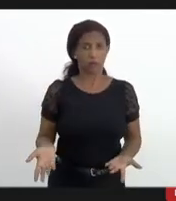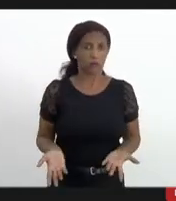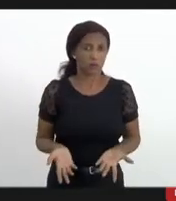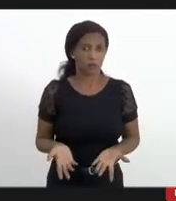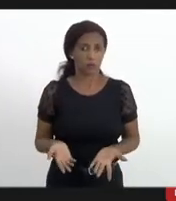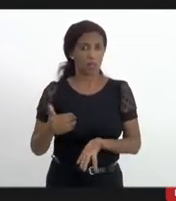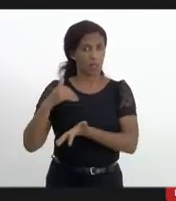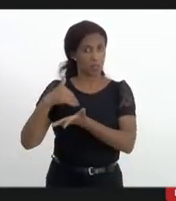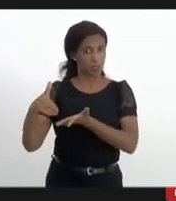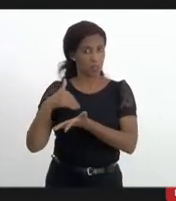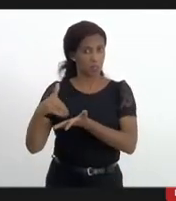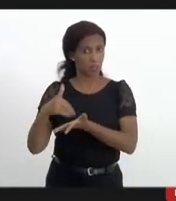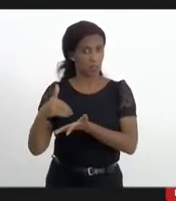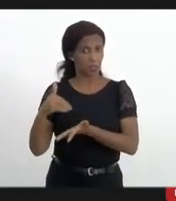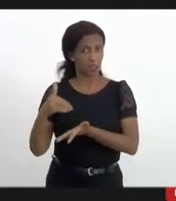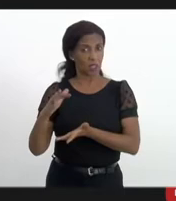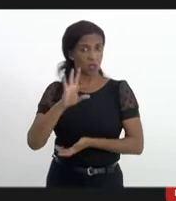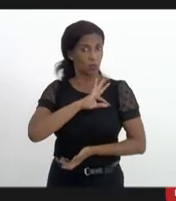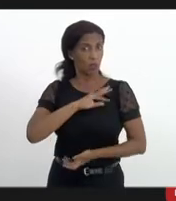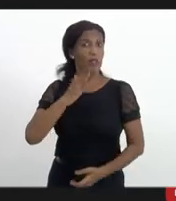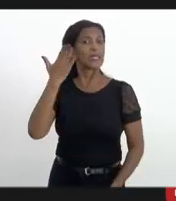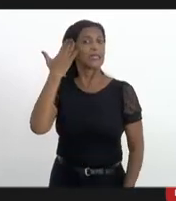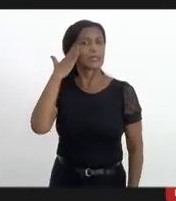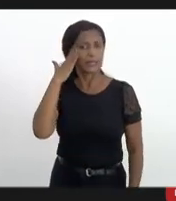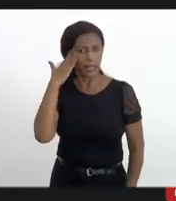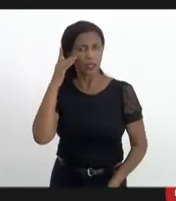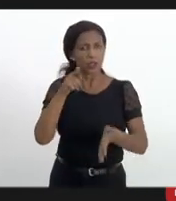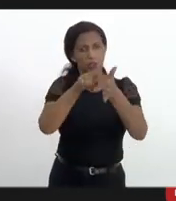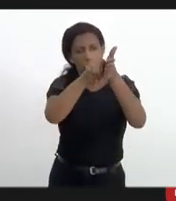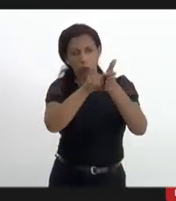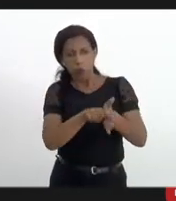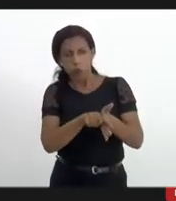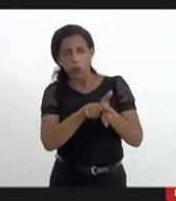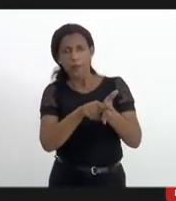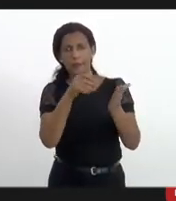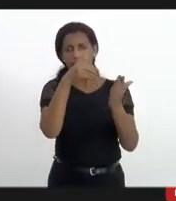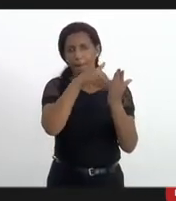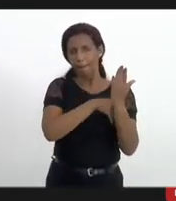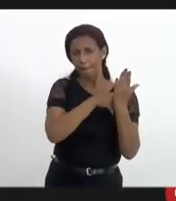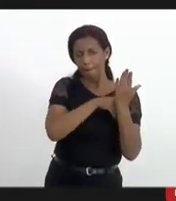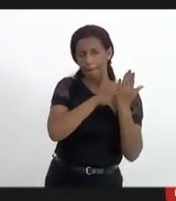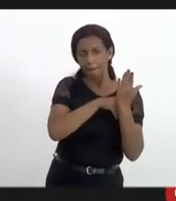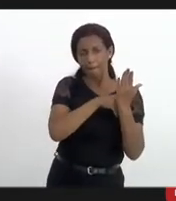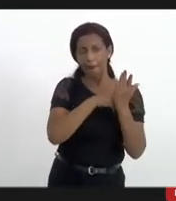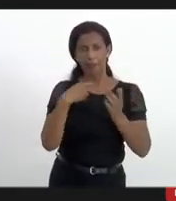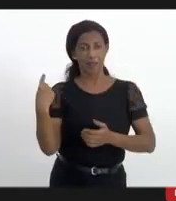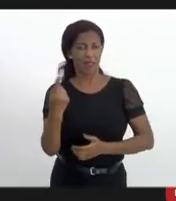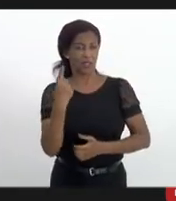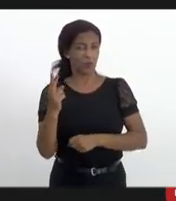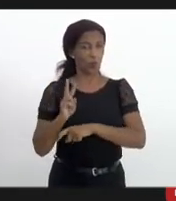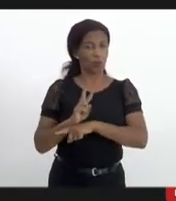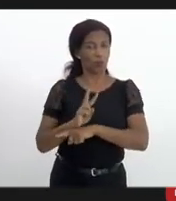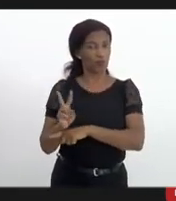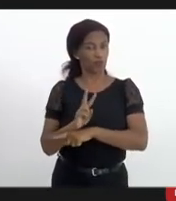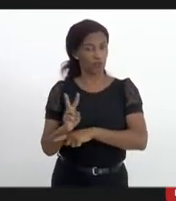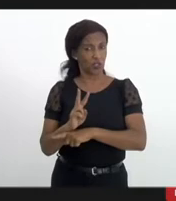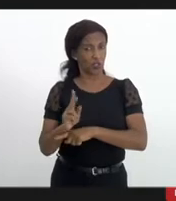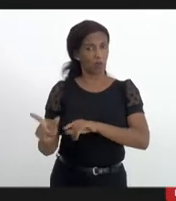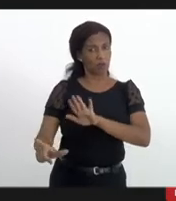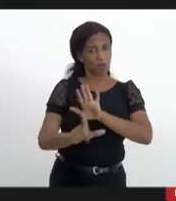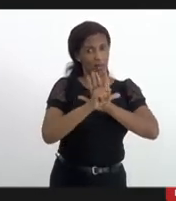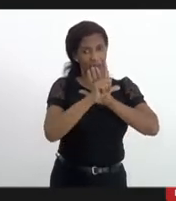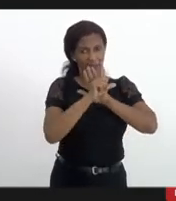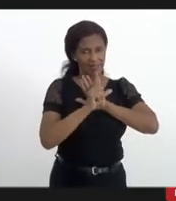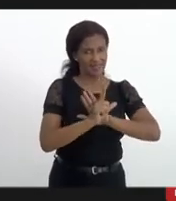A Secretaria de Polícia Civil entende que em um inquérito sendo sigiloso e a gente tendo como fiscal da lei e que